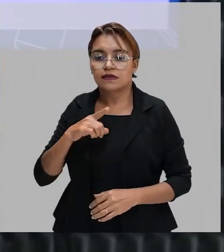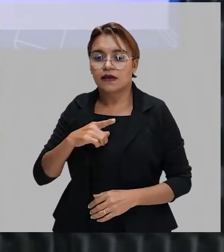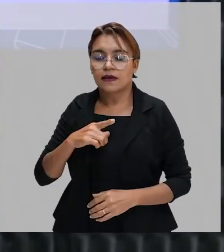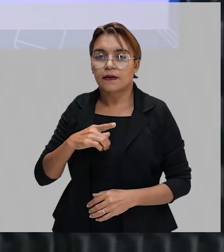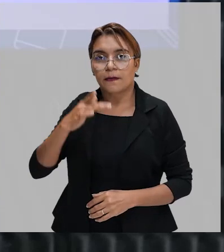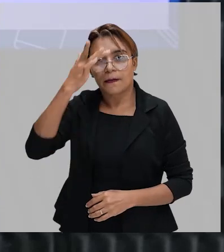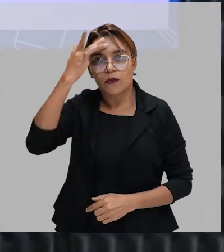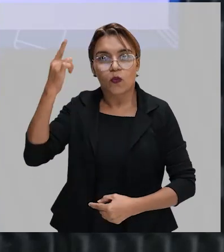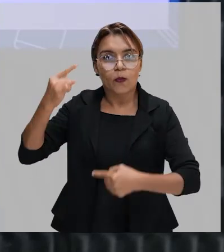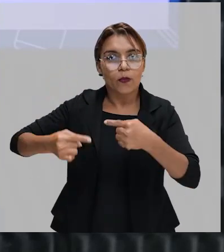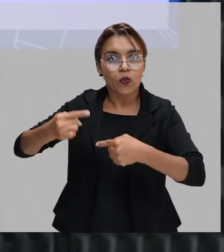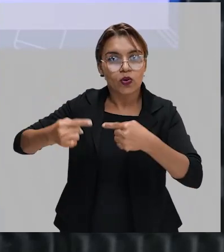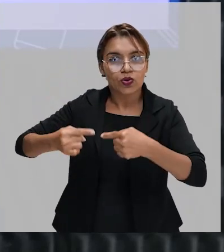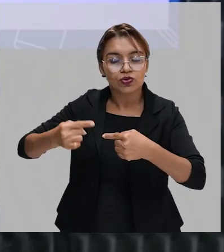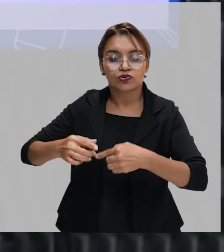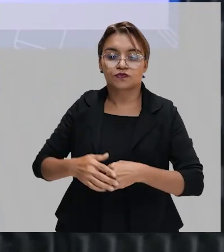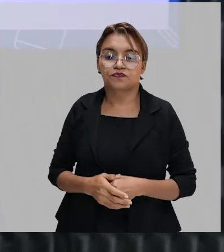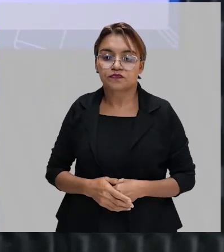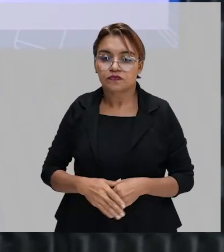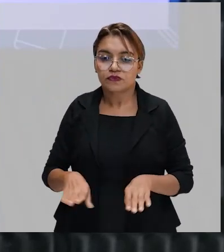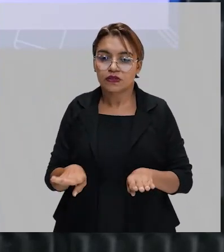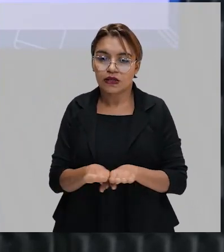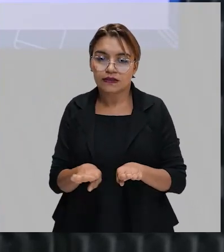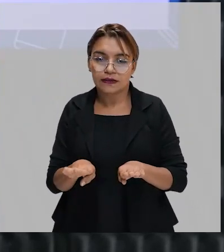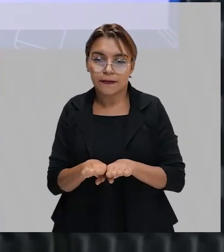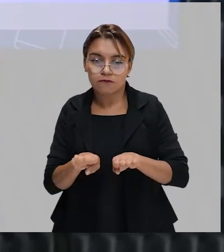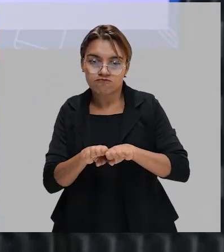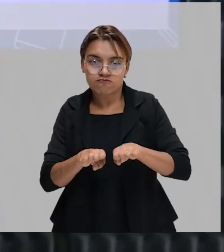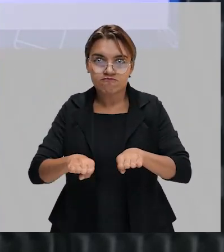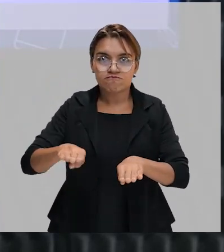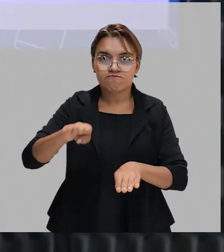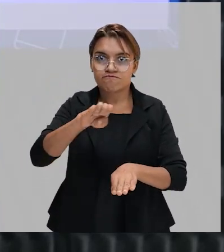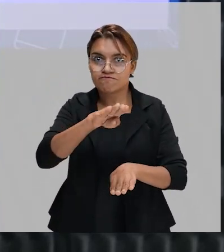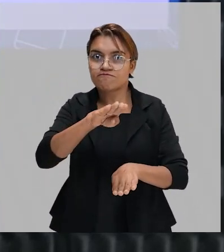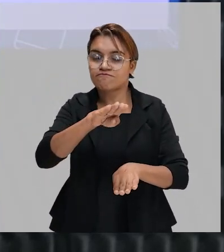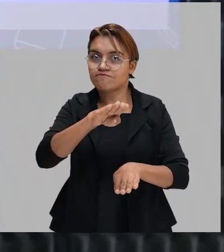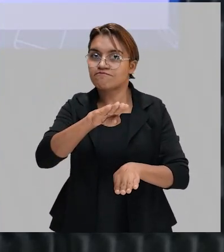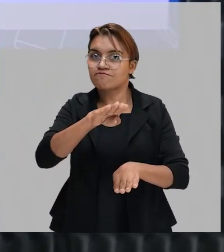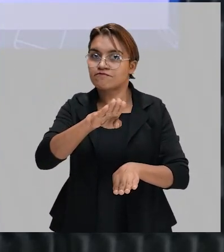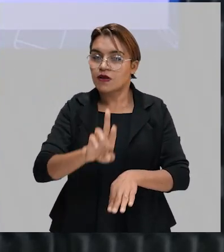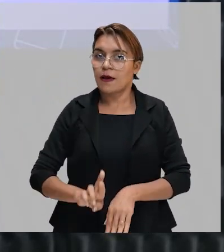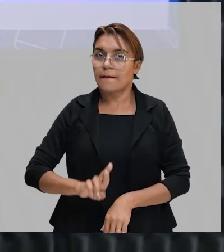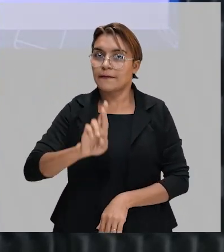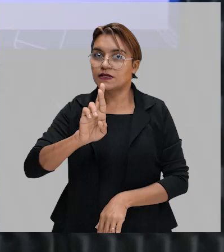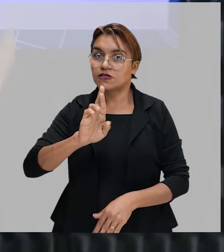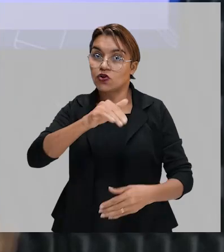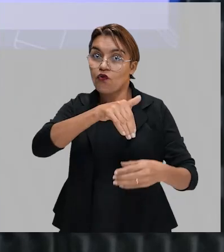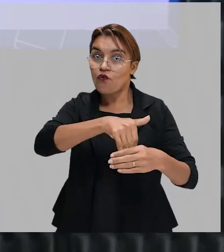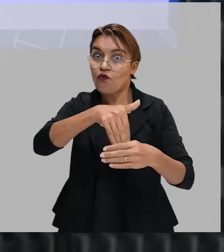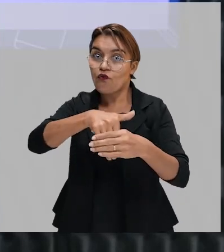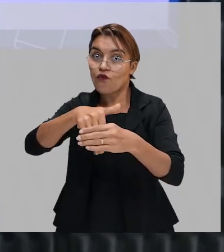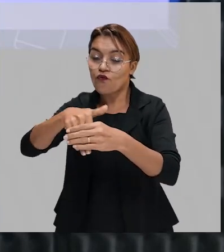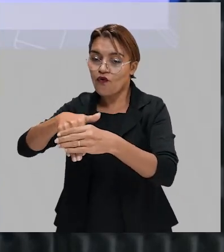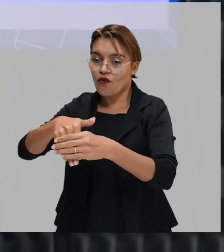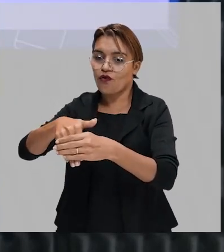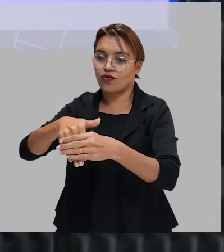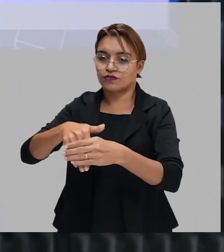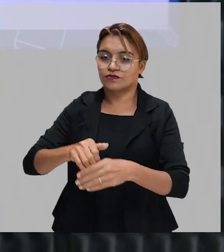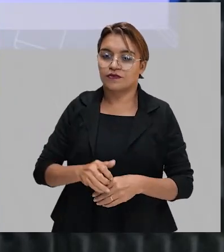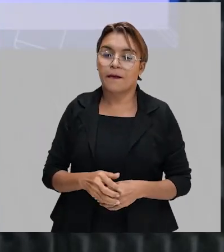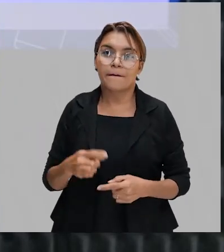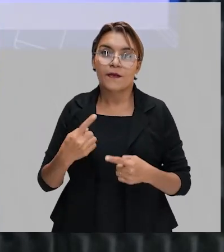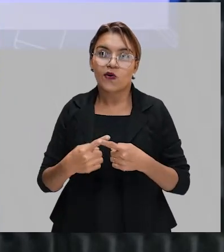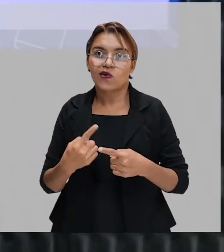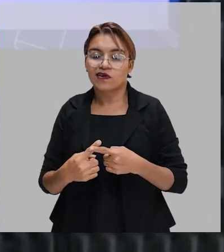e a gente tem aqui a soberania, tá? Vai representar aqui o voto de Cabresto porque é